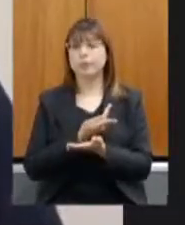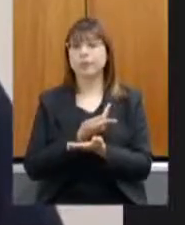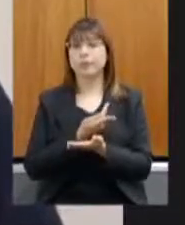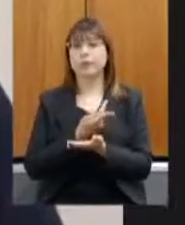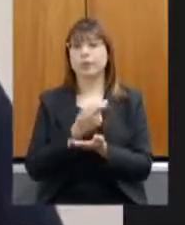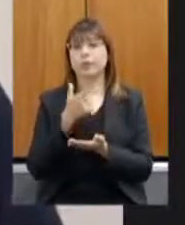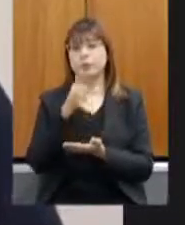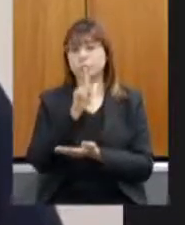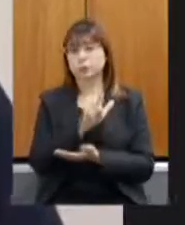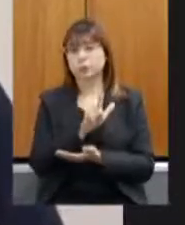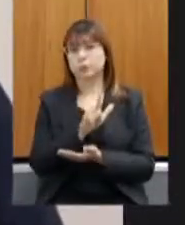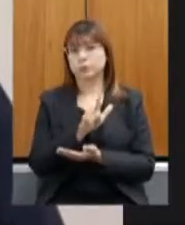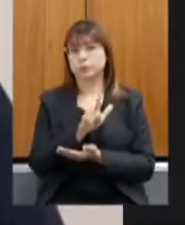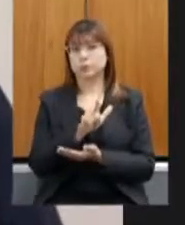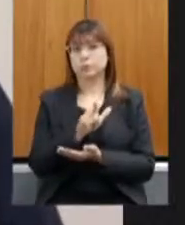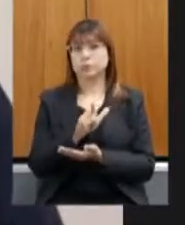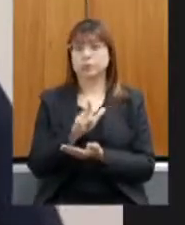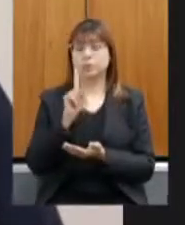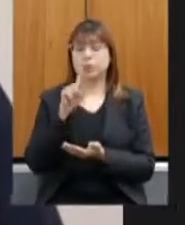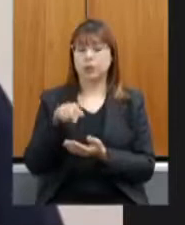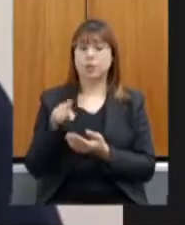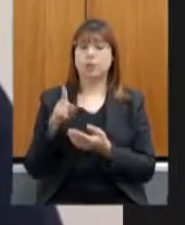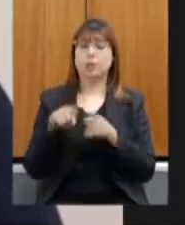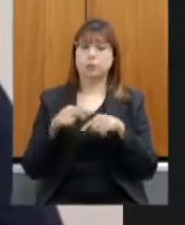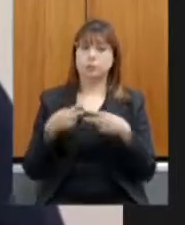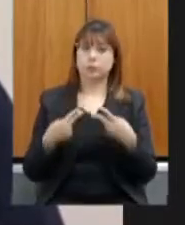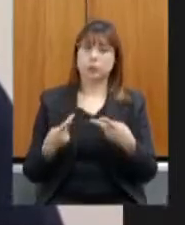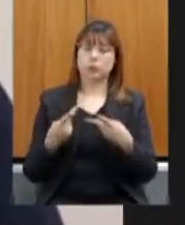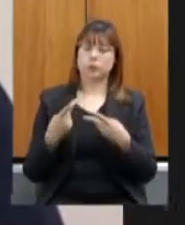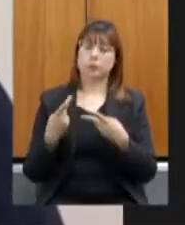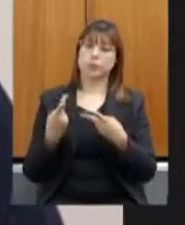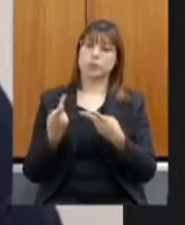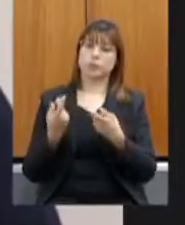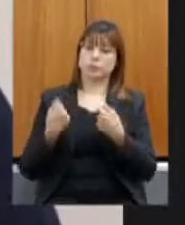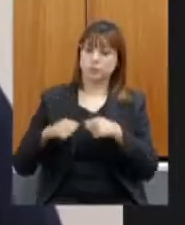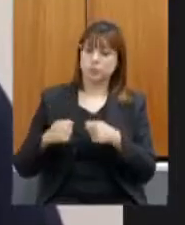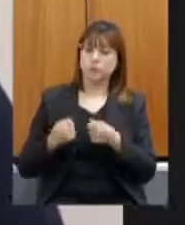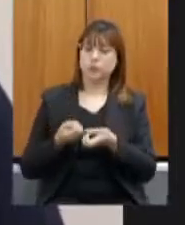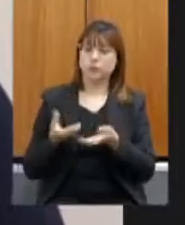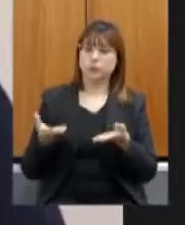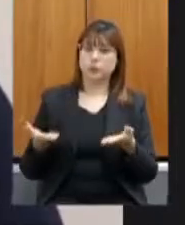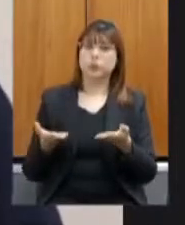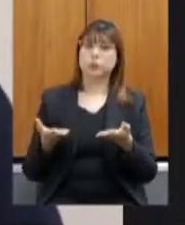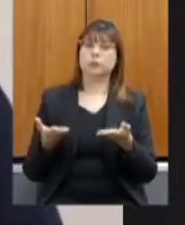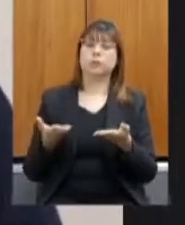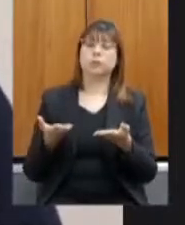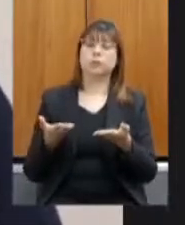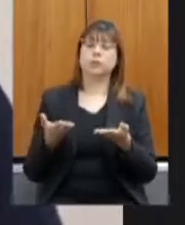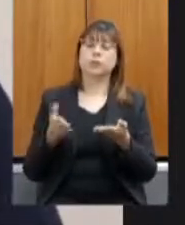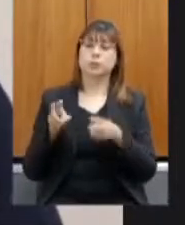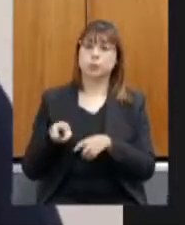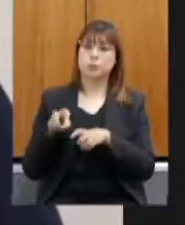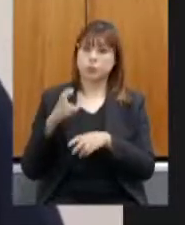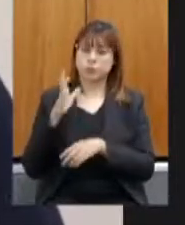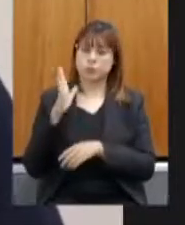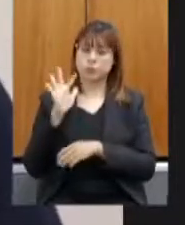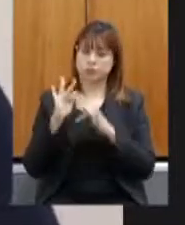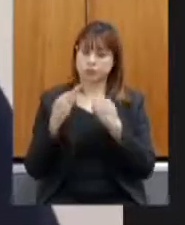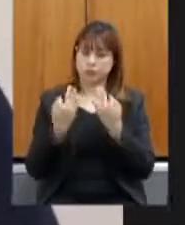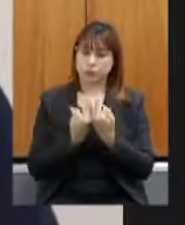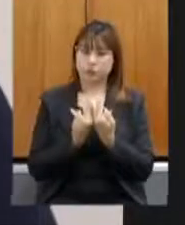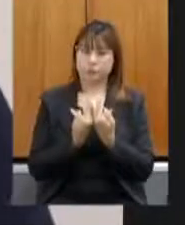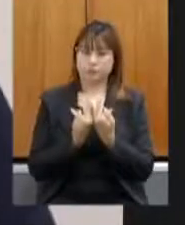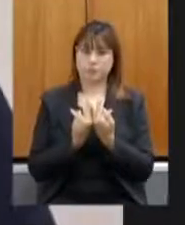conseguissem manter o suprimento da agricultura familiar para atender as escolas das cidades. Então, nesse